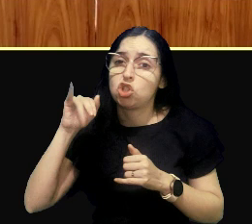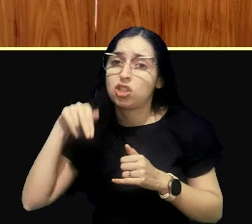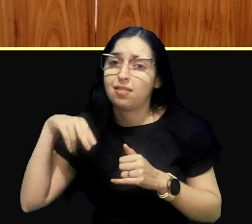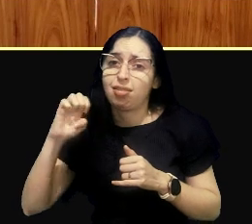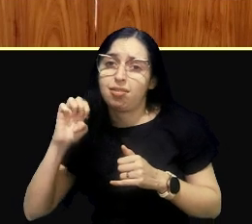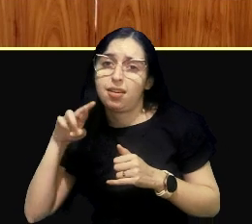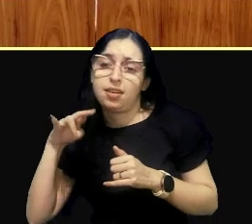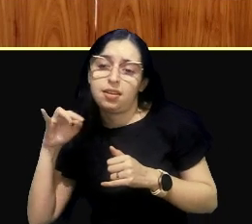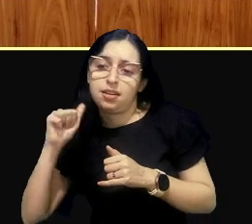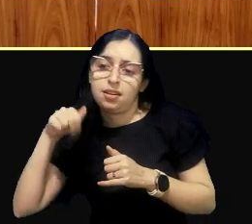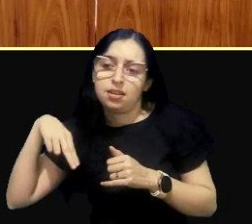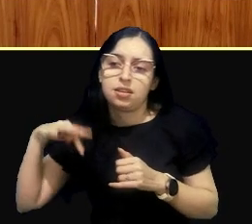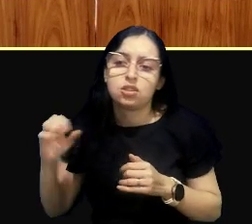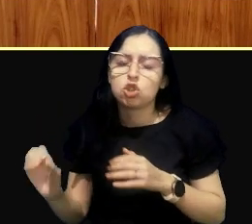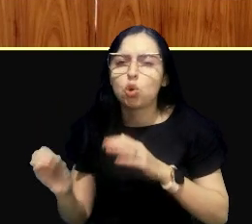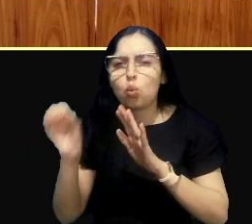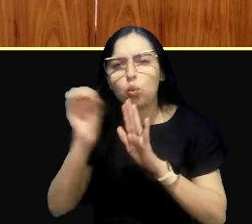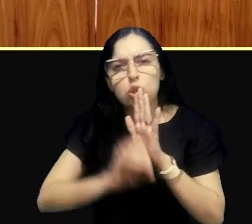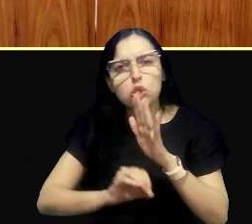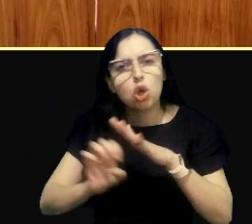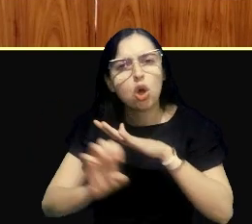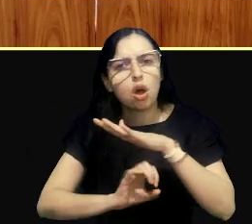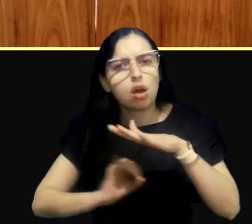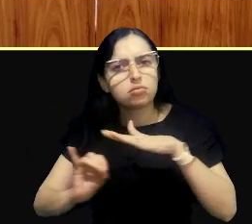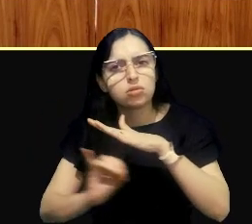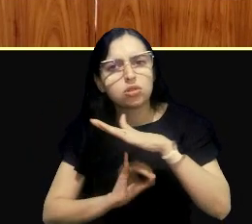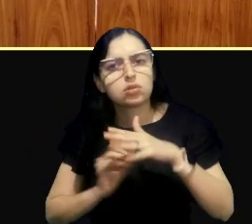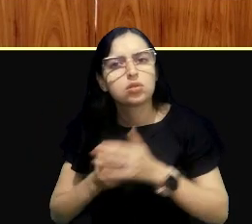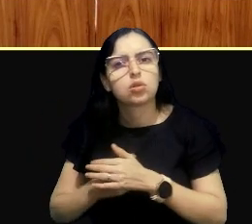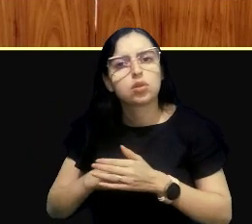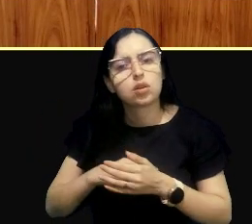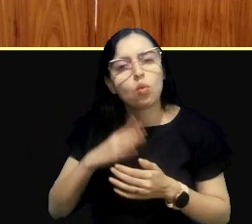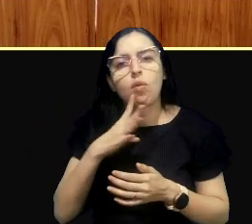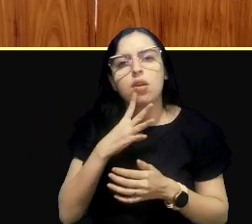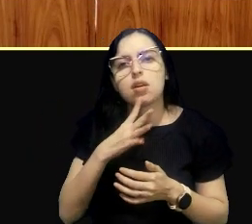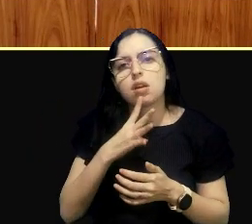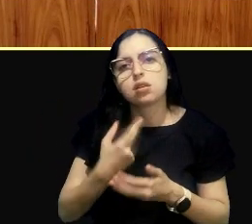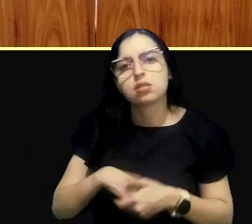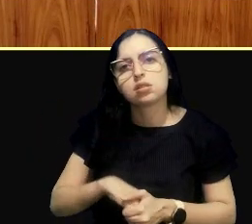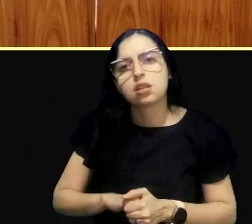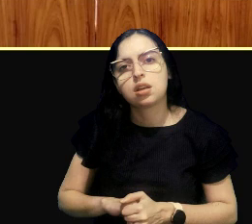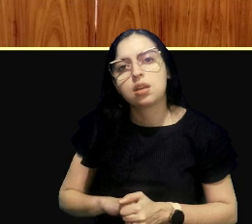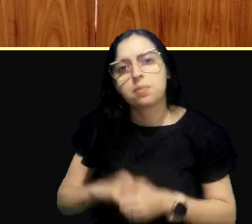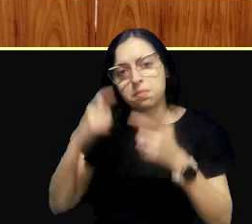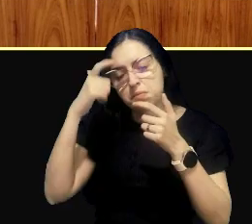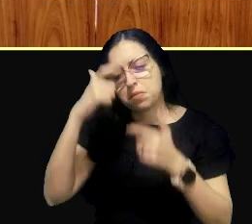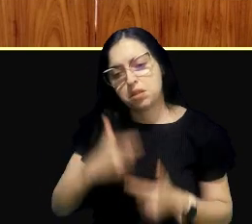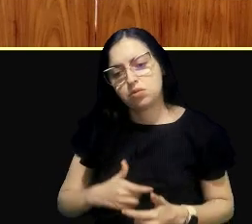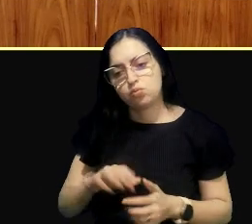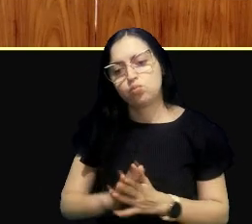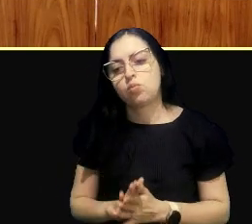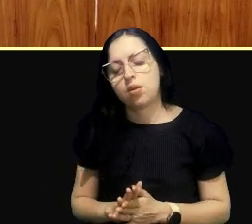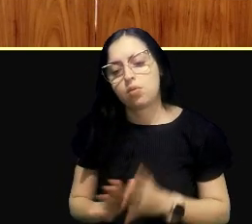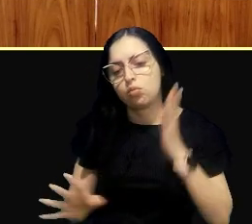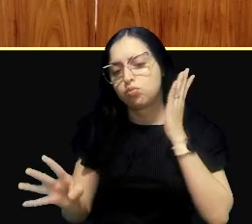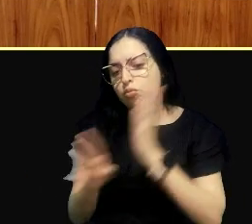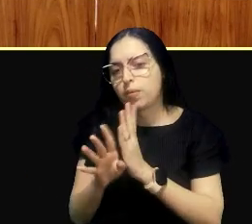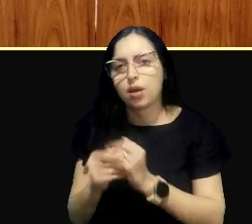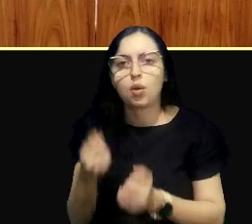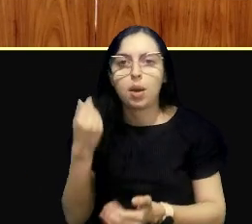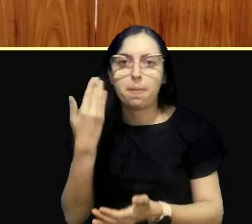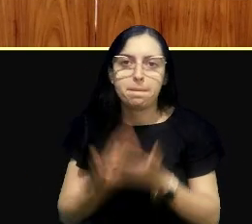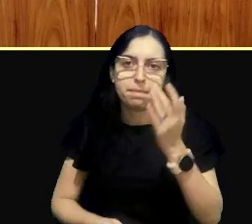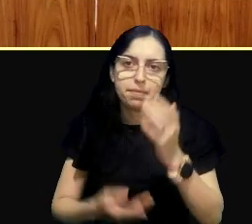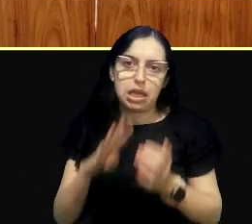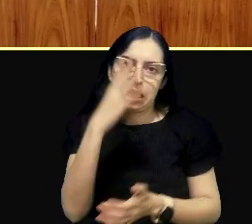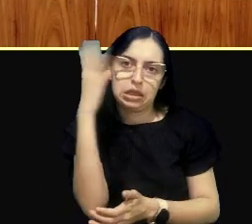do sistema de justiça efetivamente tomarem conhecimento pessoal, né? Com aquele dano ambiental, porque